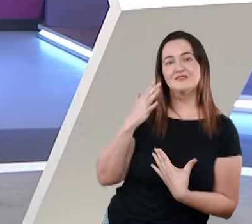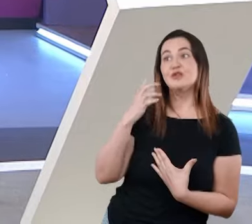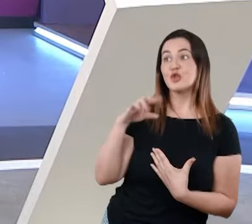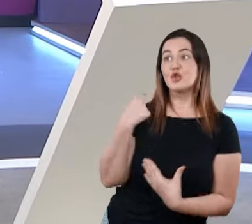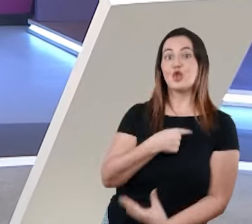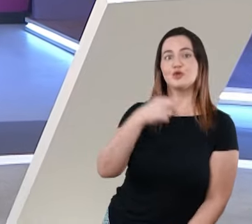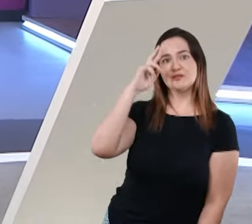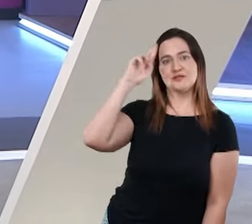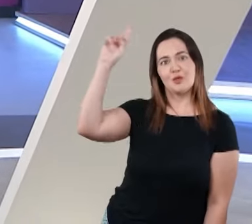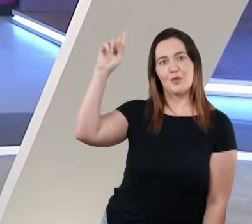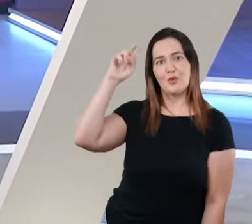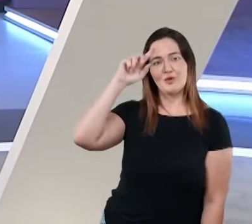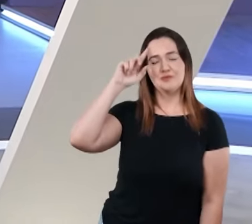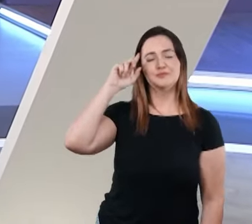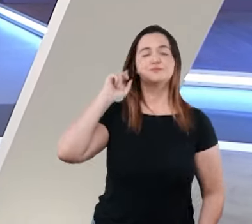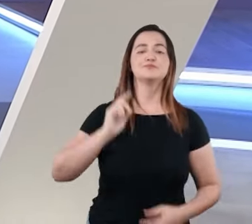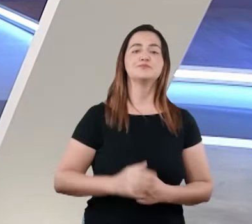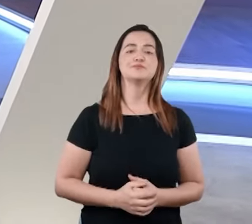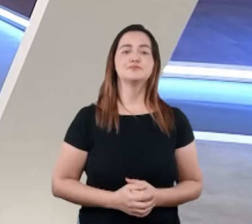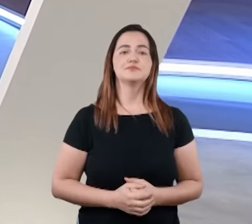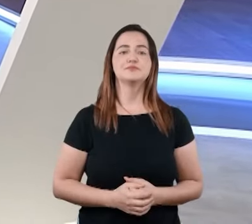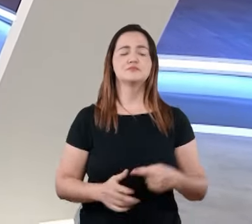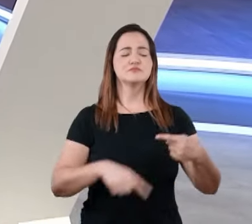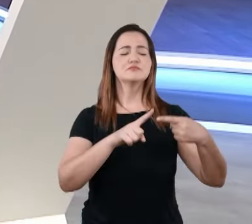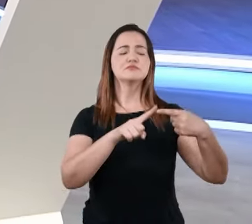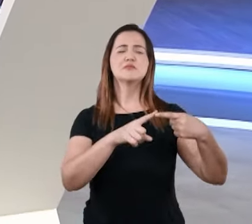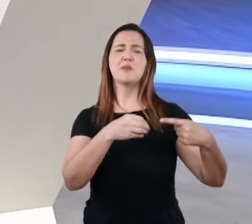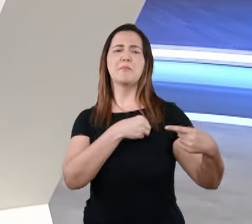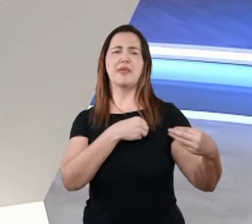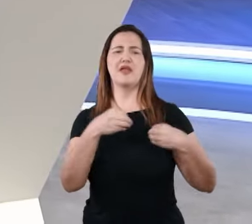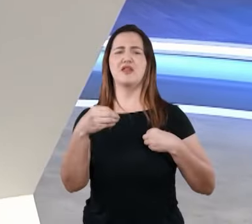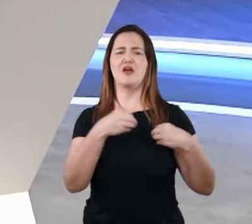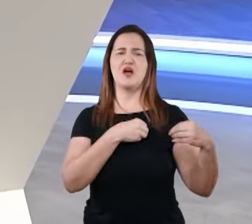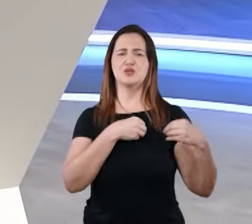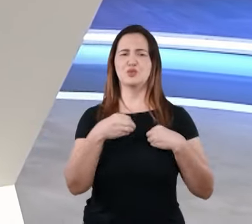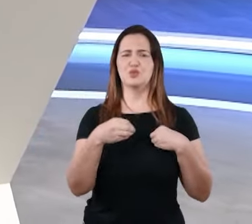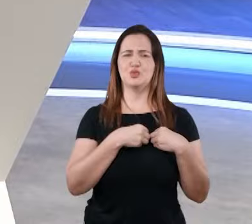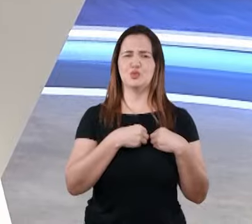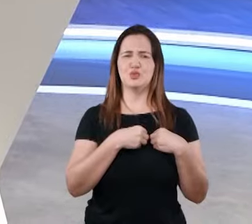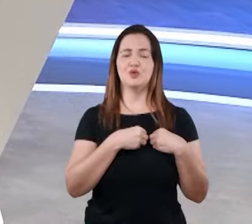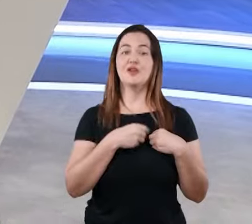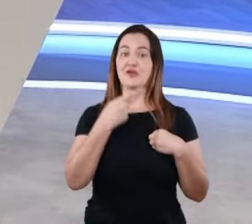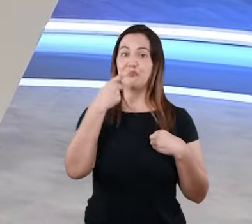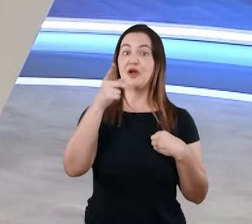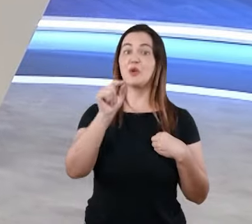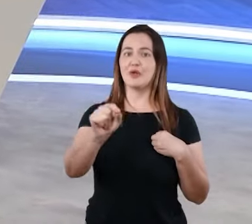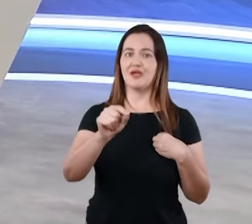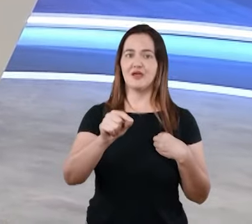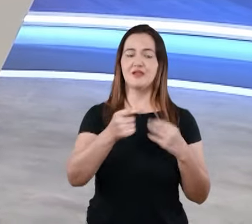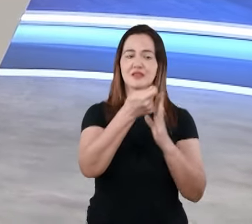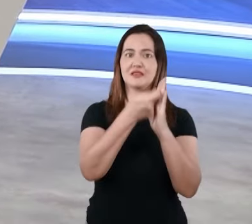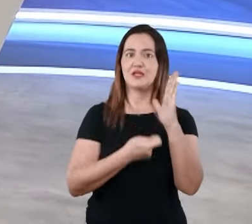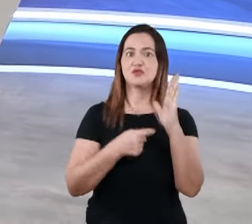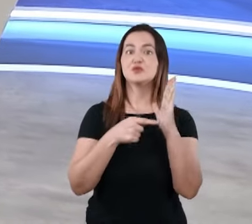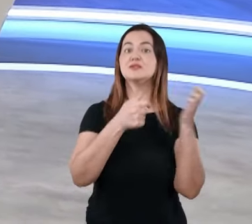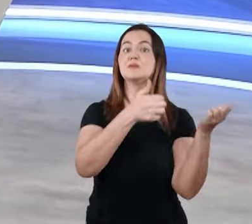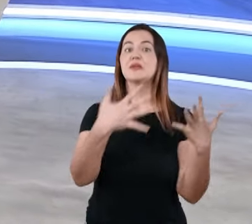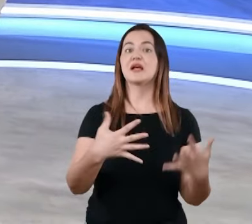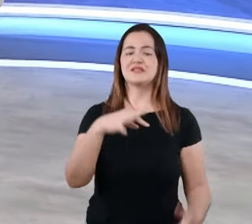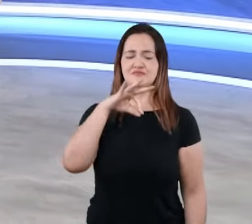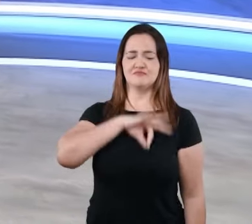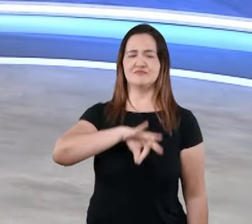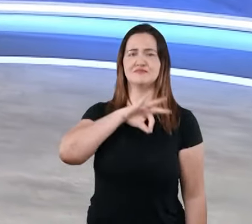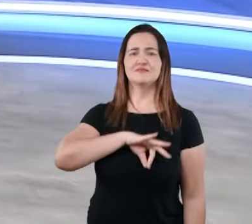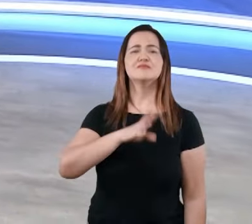Bom, vamos entender a questão do pecado. A Bíblia diz que o salário do pecado